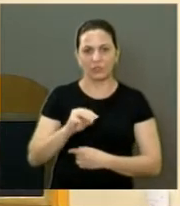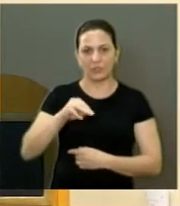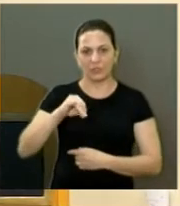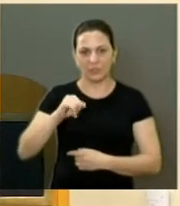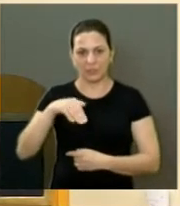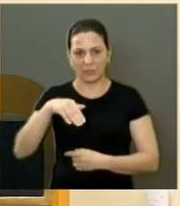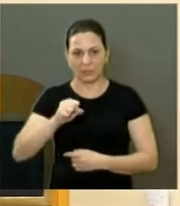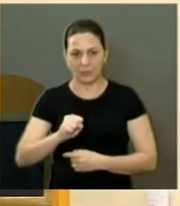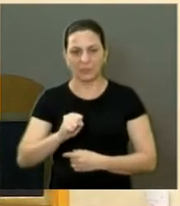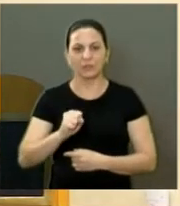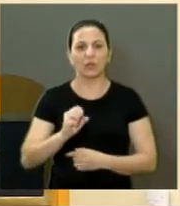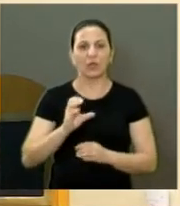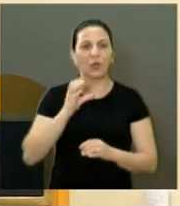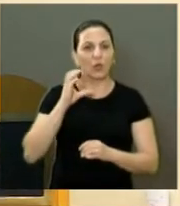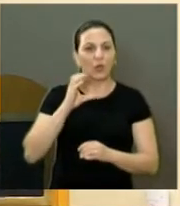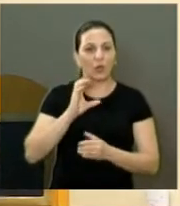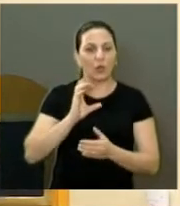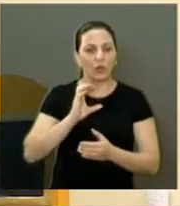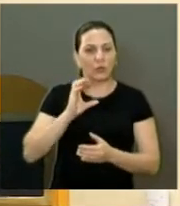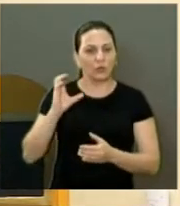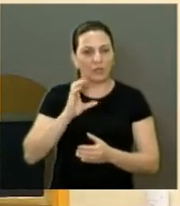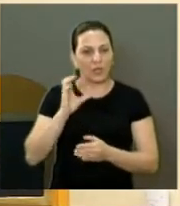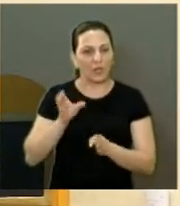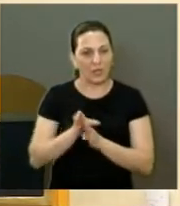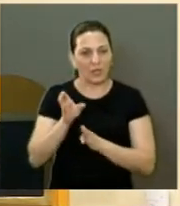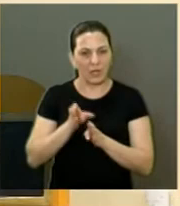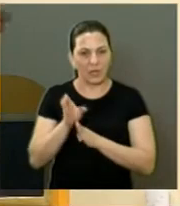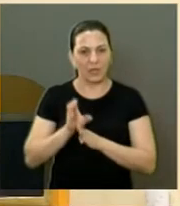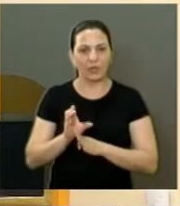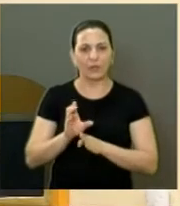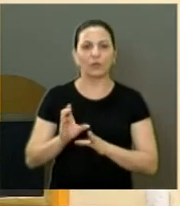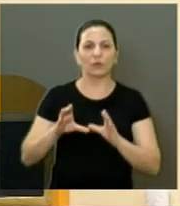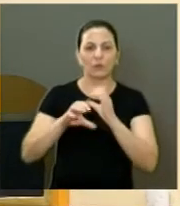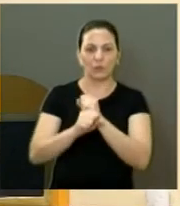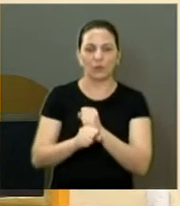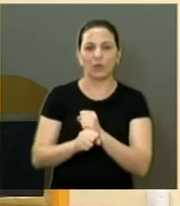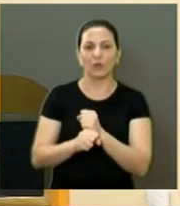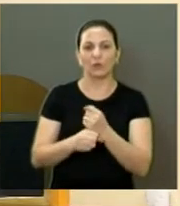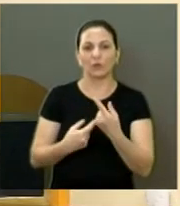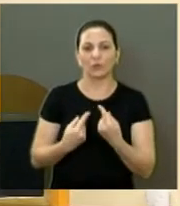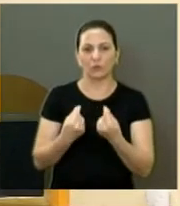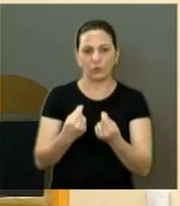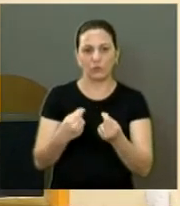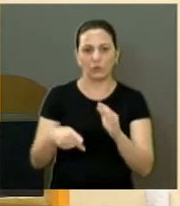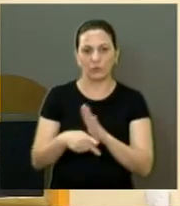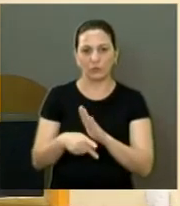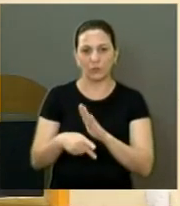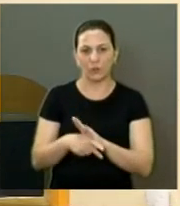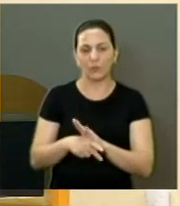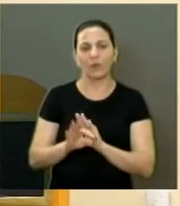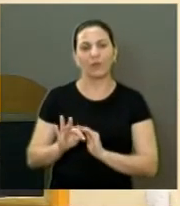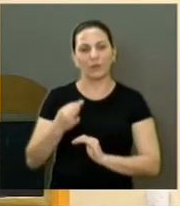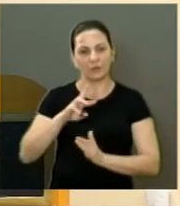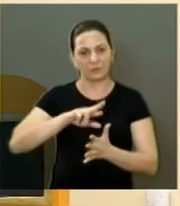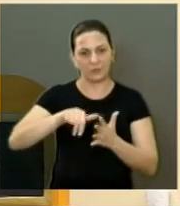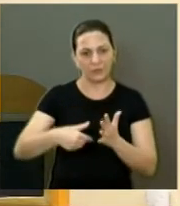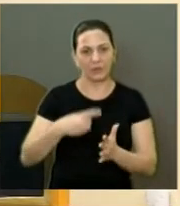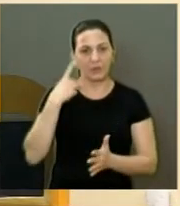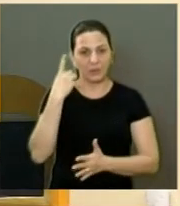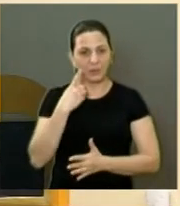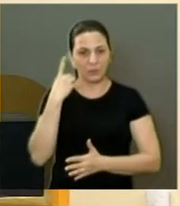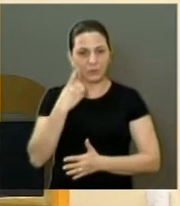Ramalho, conselheiro do Tribunal de Contas, que proferiu uma parte da palestra, e outros técnicos, o deputado